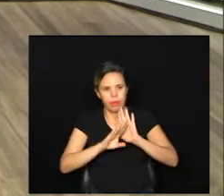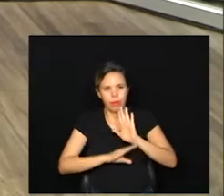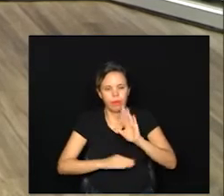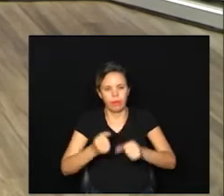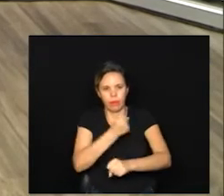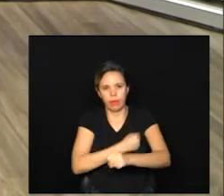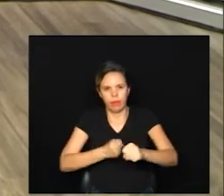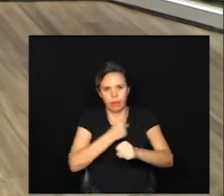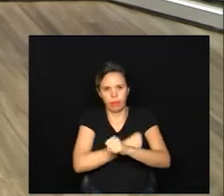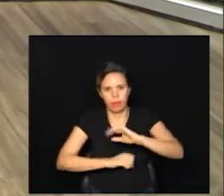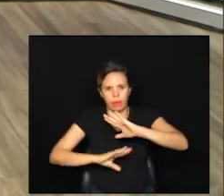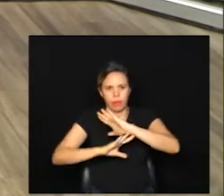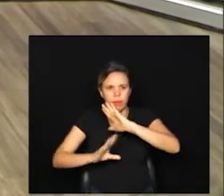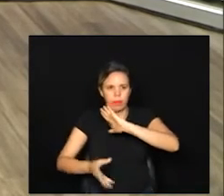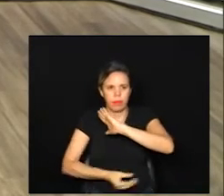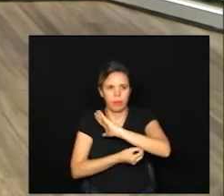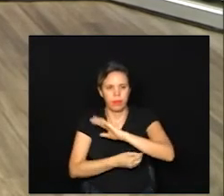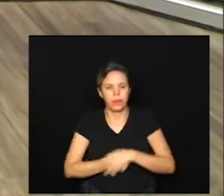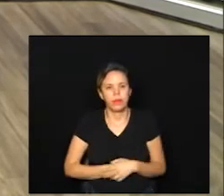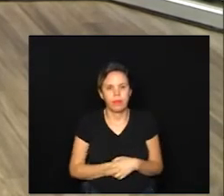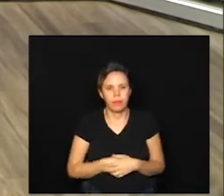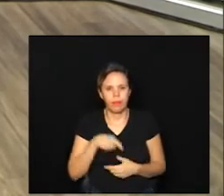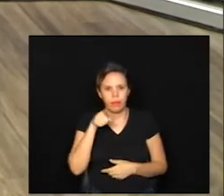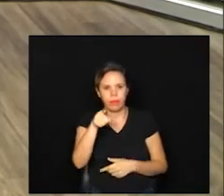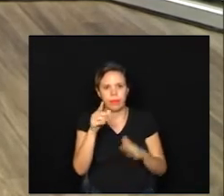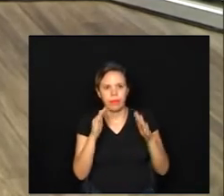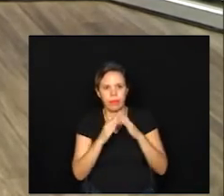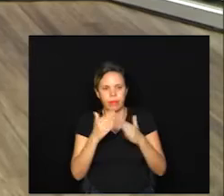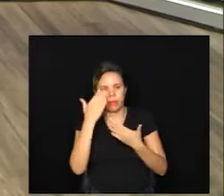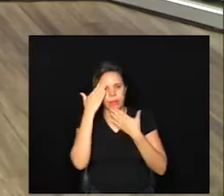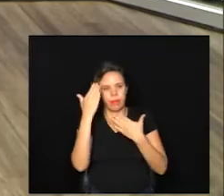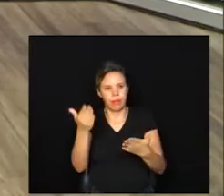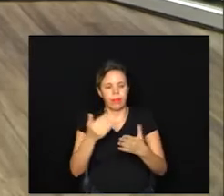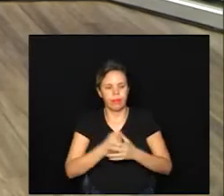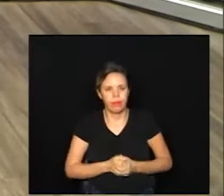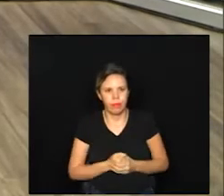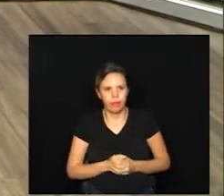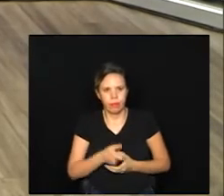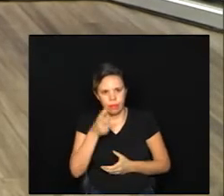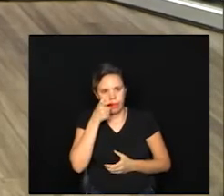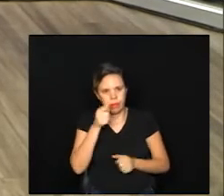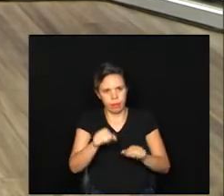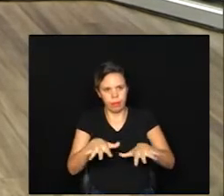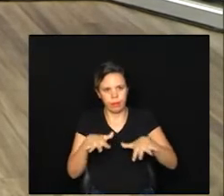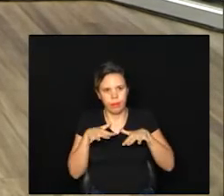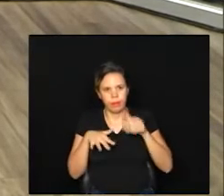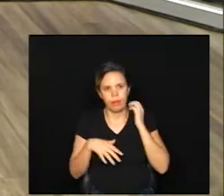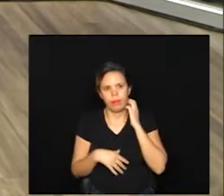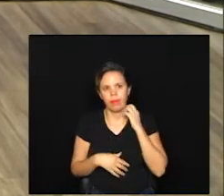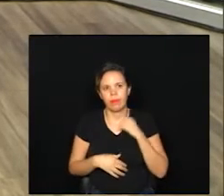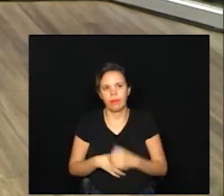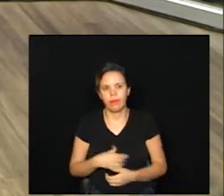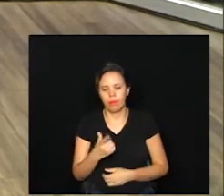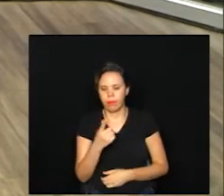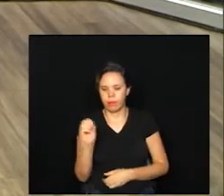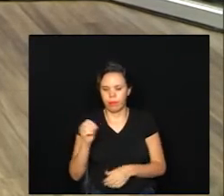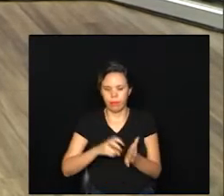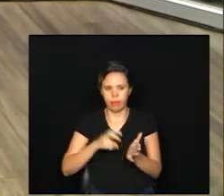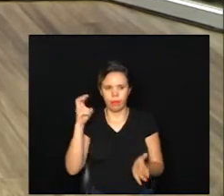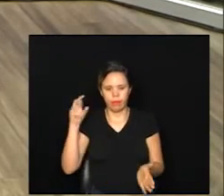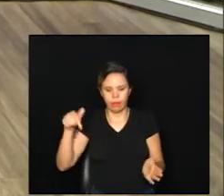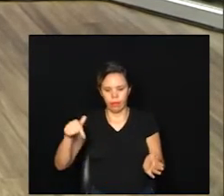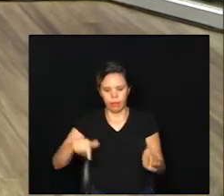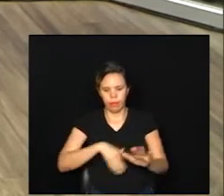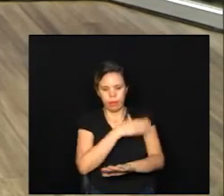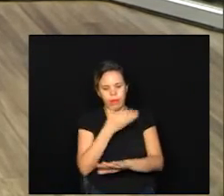culinária aqui no Câmara Total a você aí de casa muito obrigado pela sua companhia e audiência desde as 10 horas da